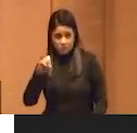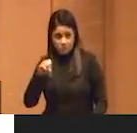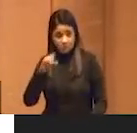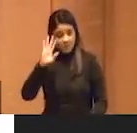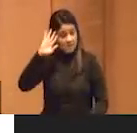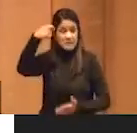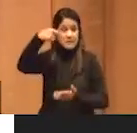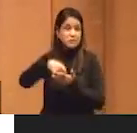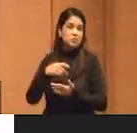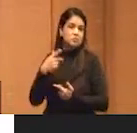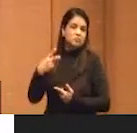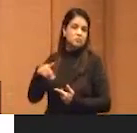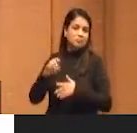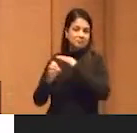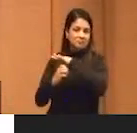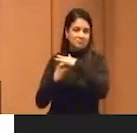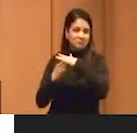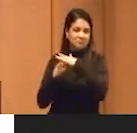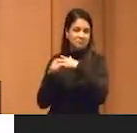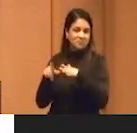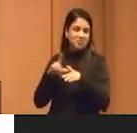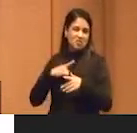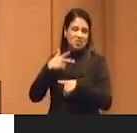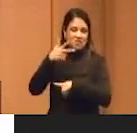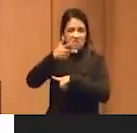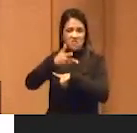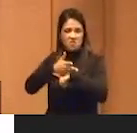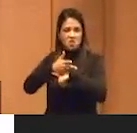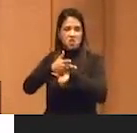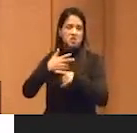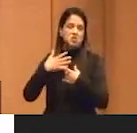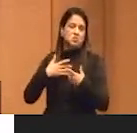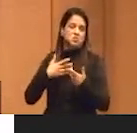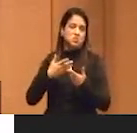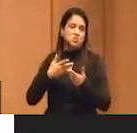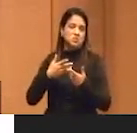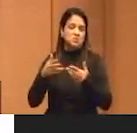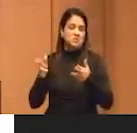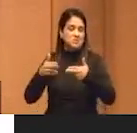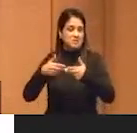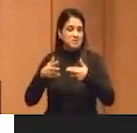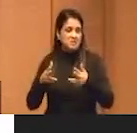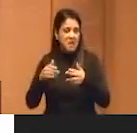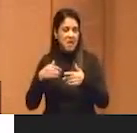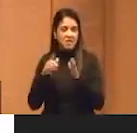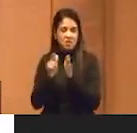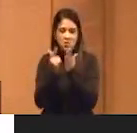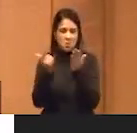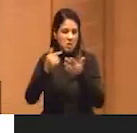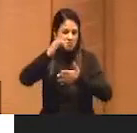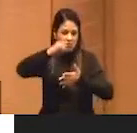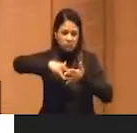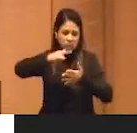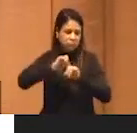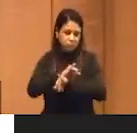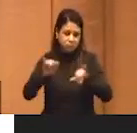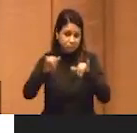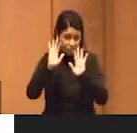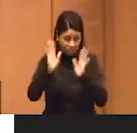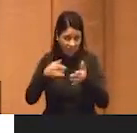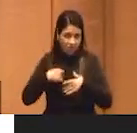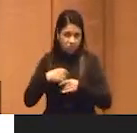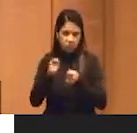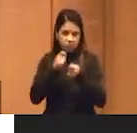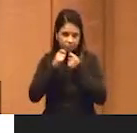E eu não preciso alongar isso, porque já tem séries, vídeos, matérias em jornais e tudo mais. Ou seja, estamos